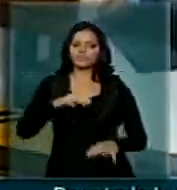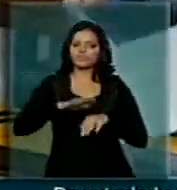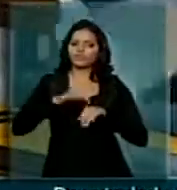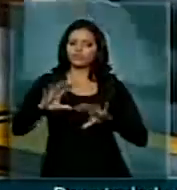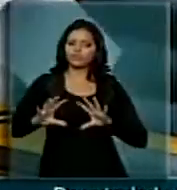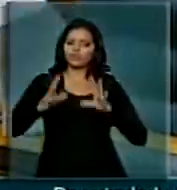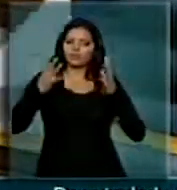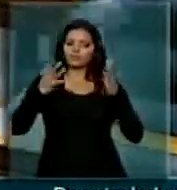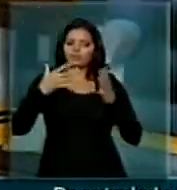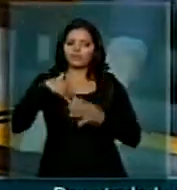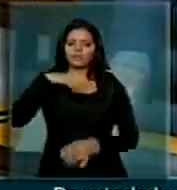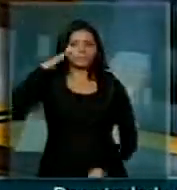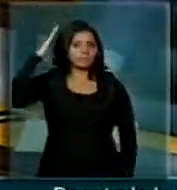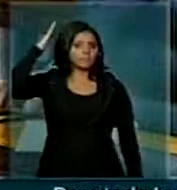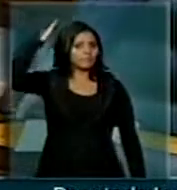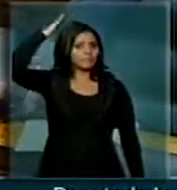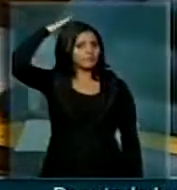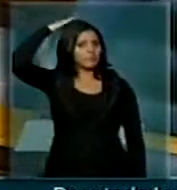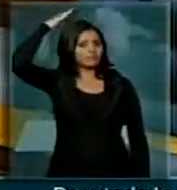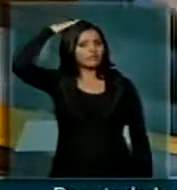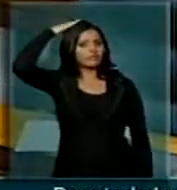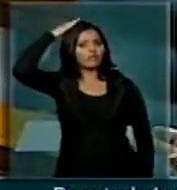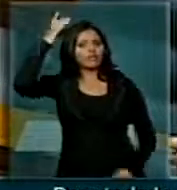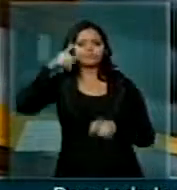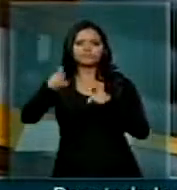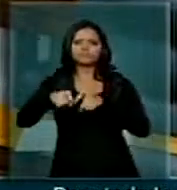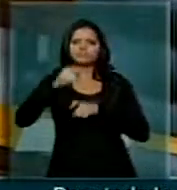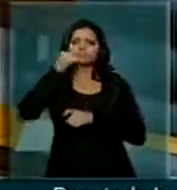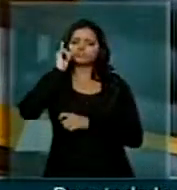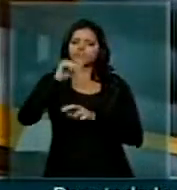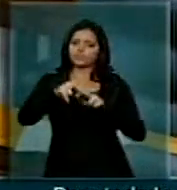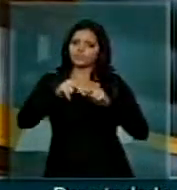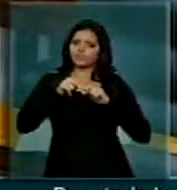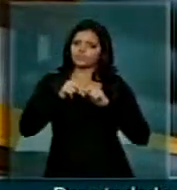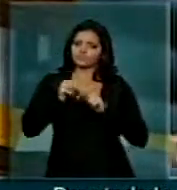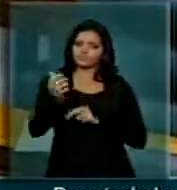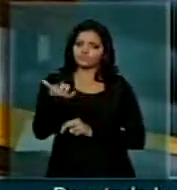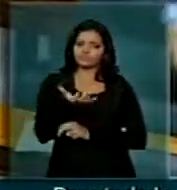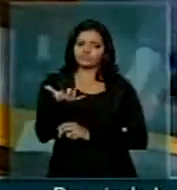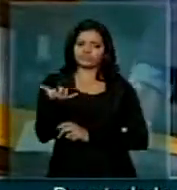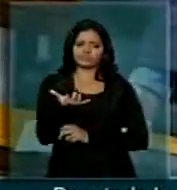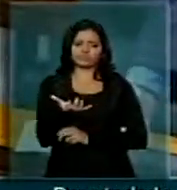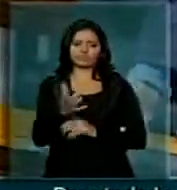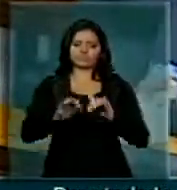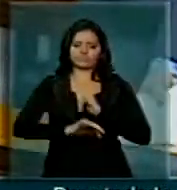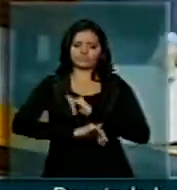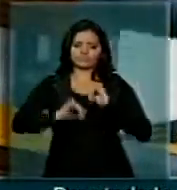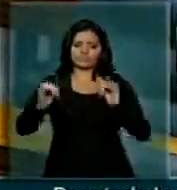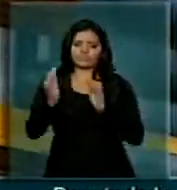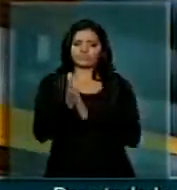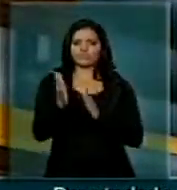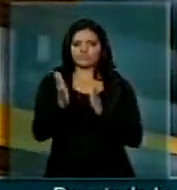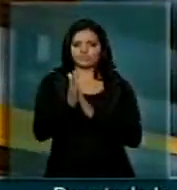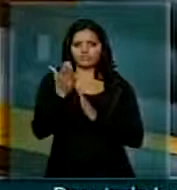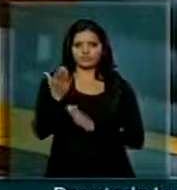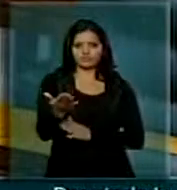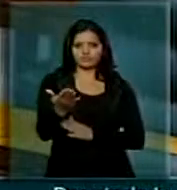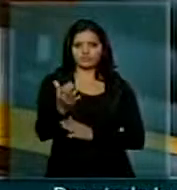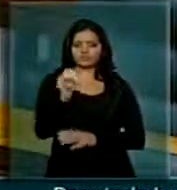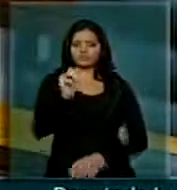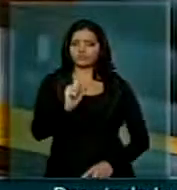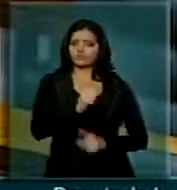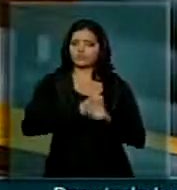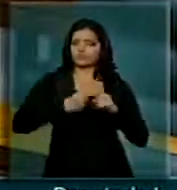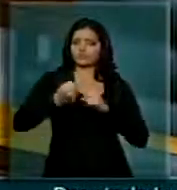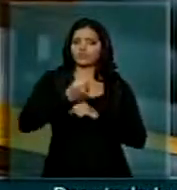agropecuário do Paraná e, portanto, eu gostaria de registrar e parabenizar a Sociedade